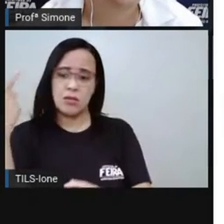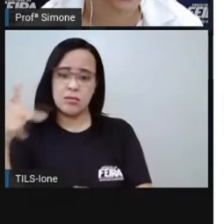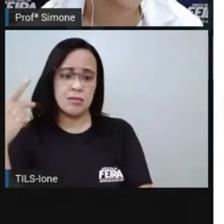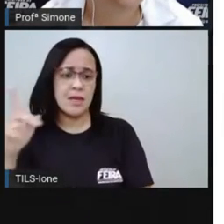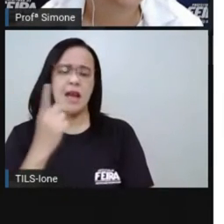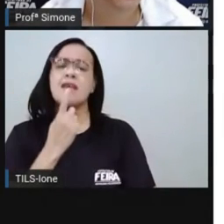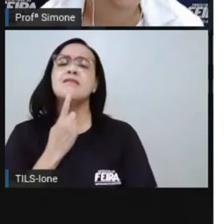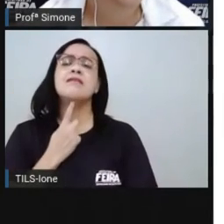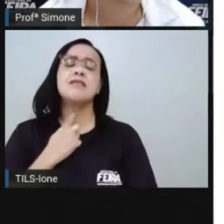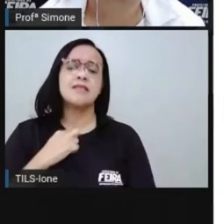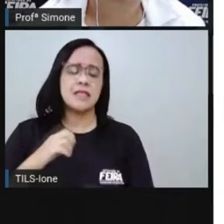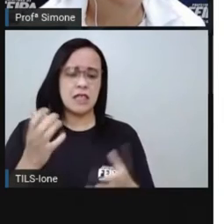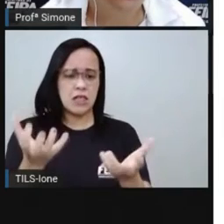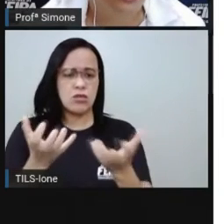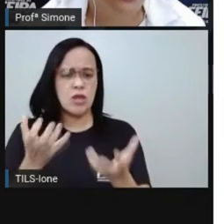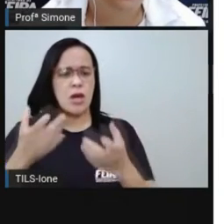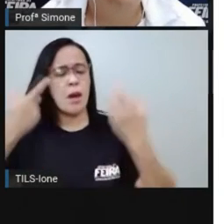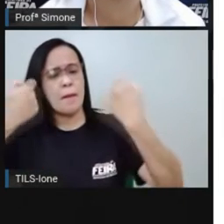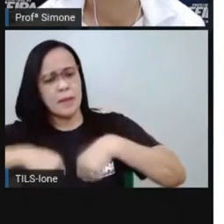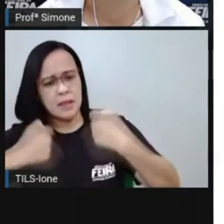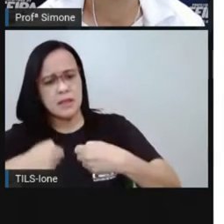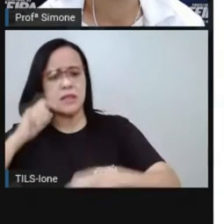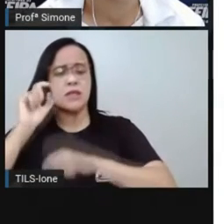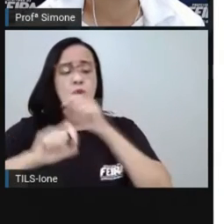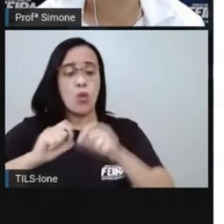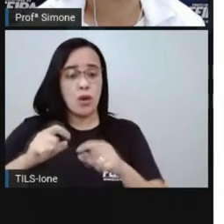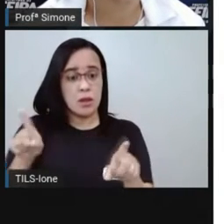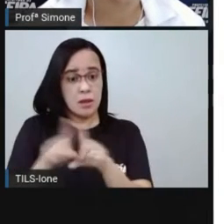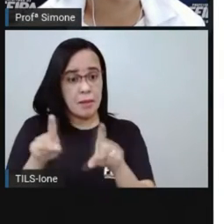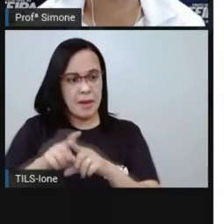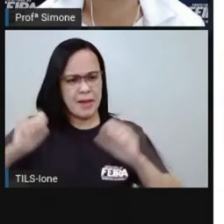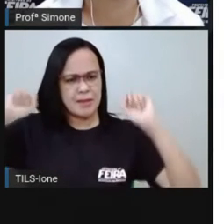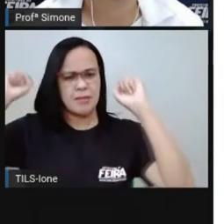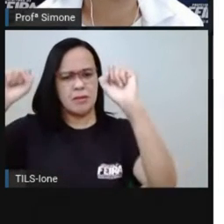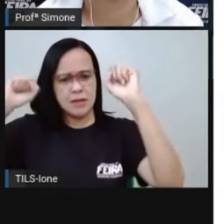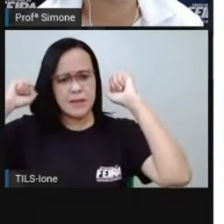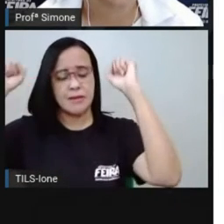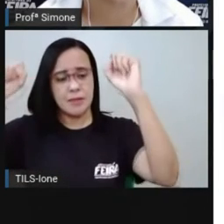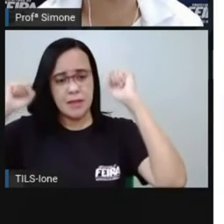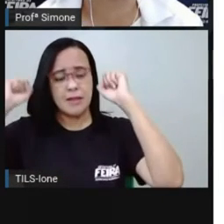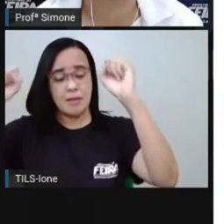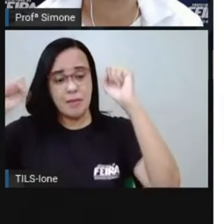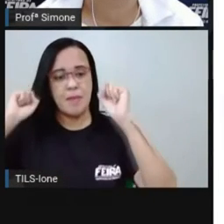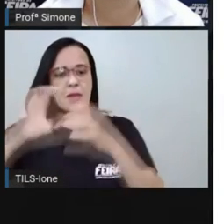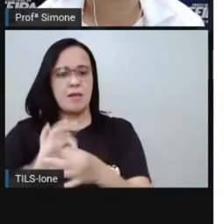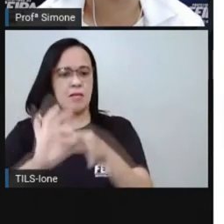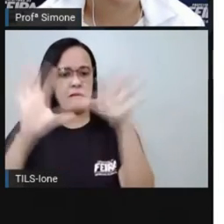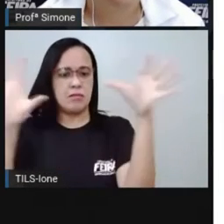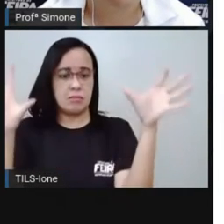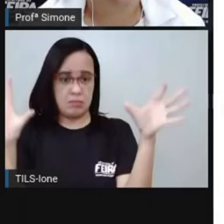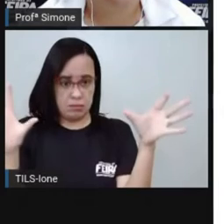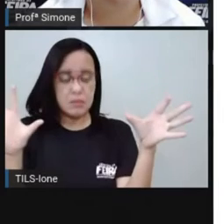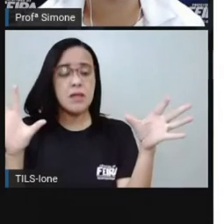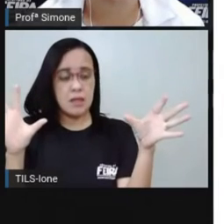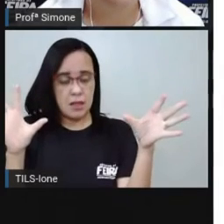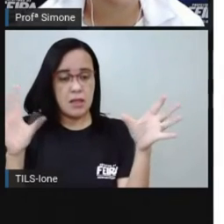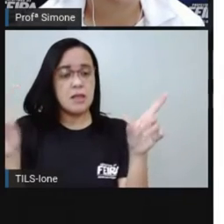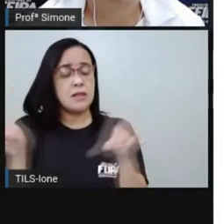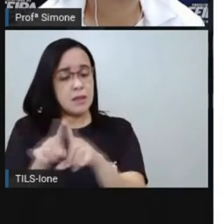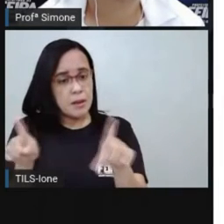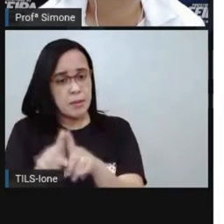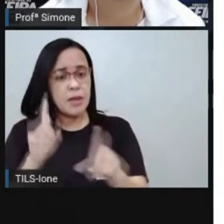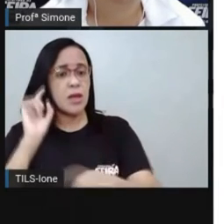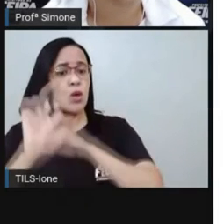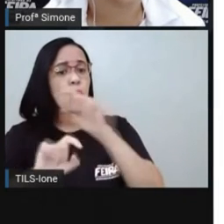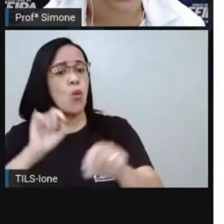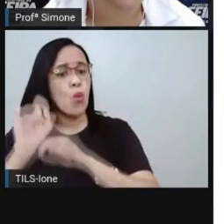necessidades, comemorar as vitórias dos seus candidatos, poderiam também falar